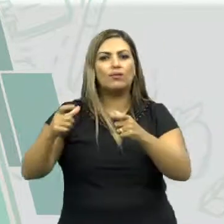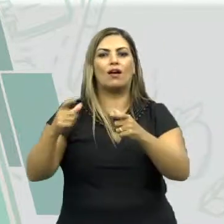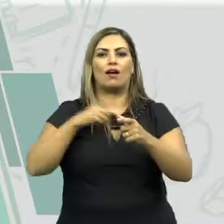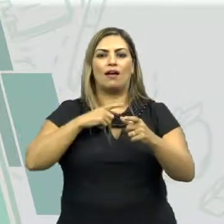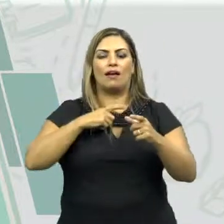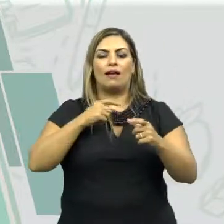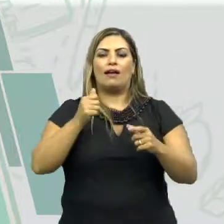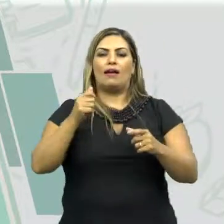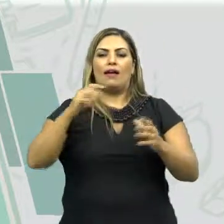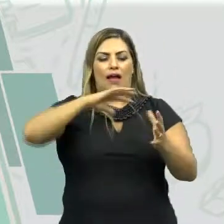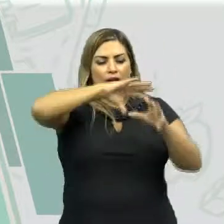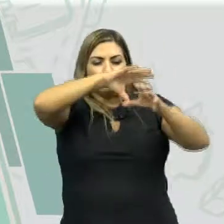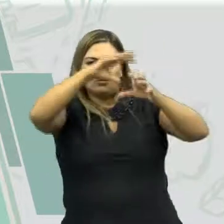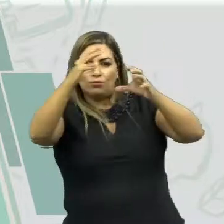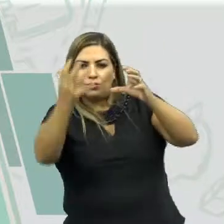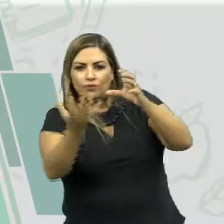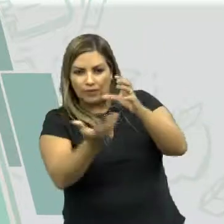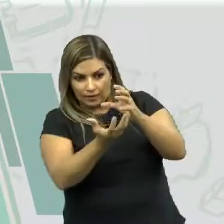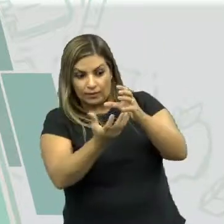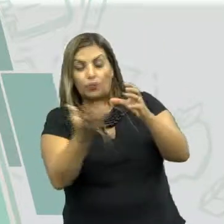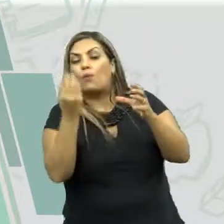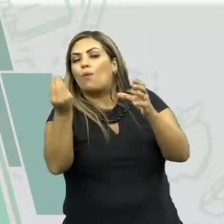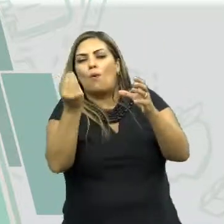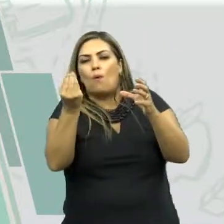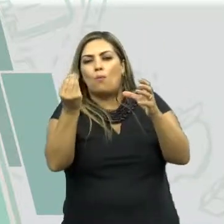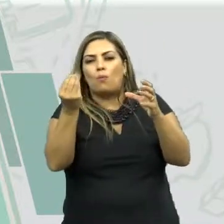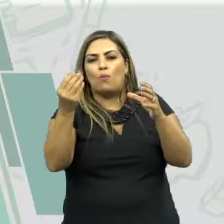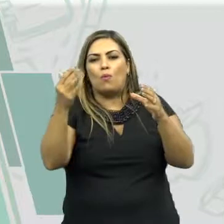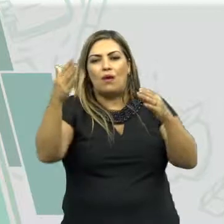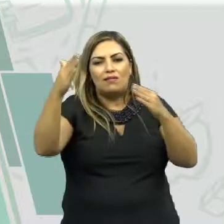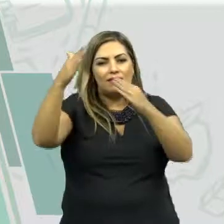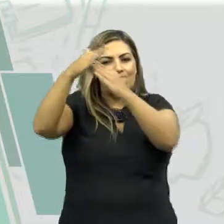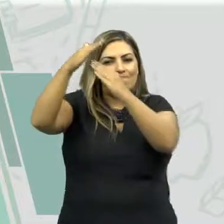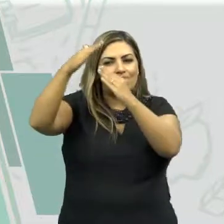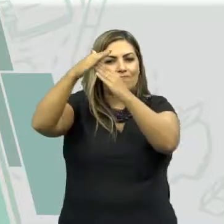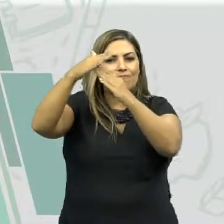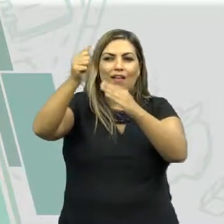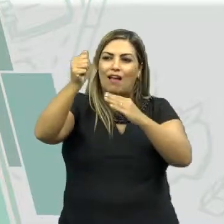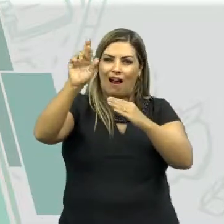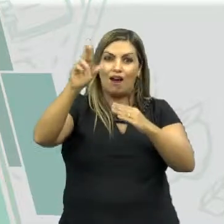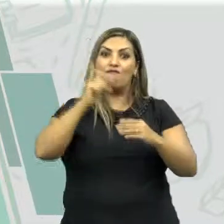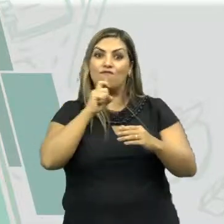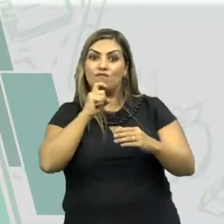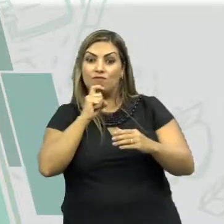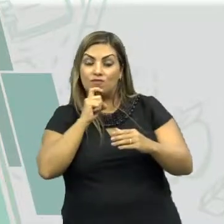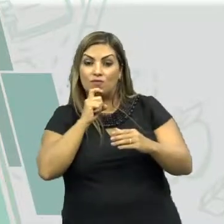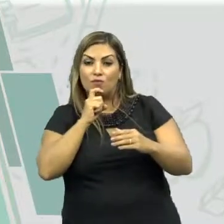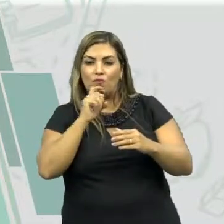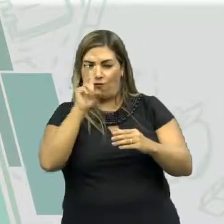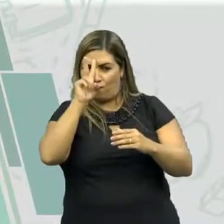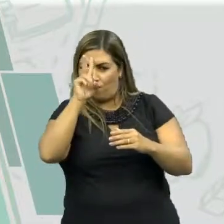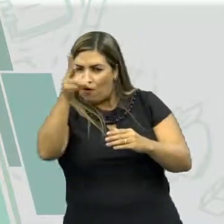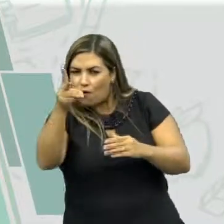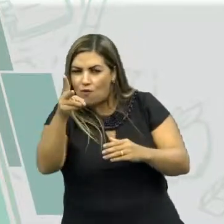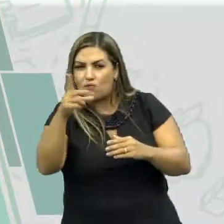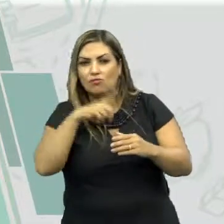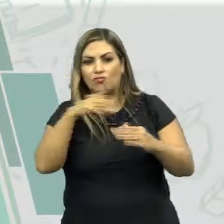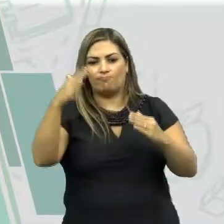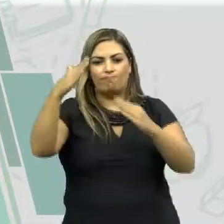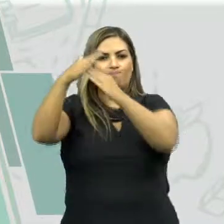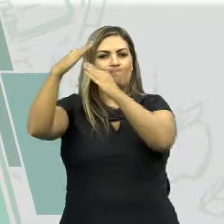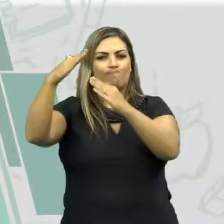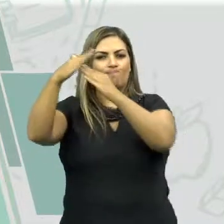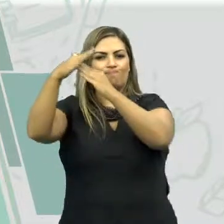corresponde à inversão das camadas atmosféricas, de maneira que o processo ocorre quando o ar frio, mais denso,